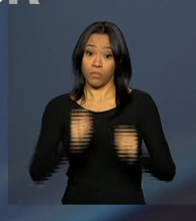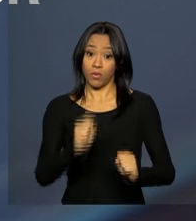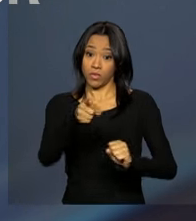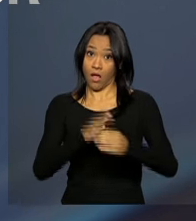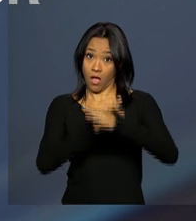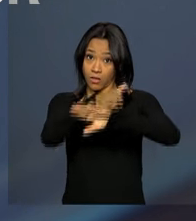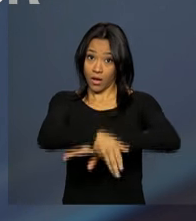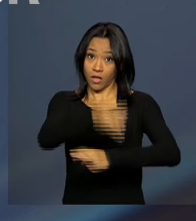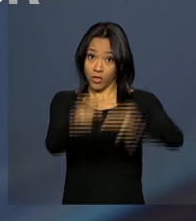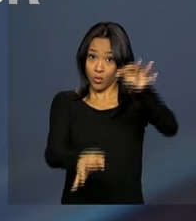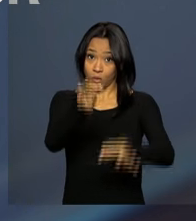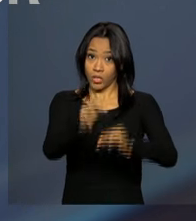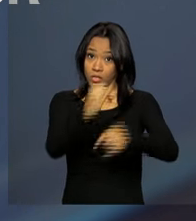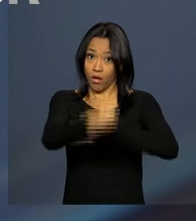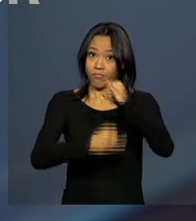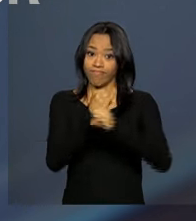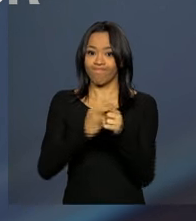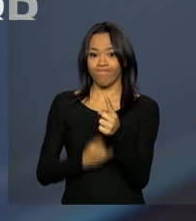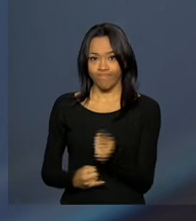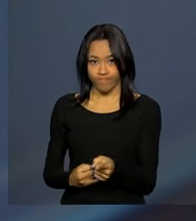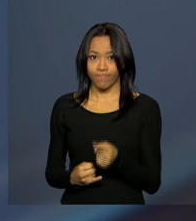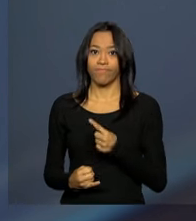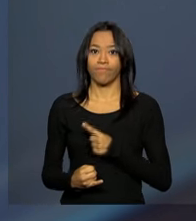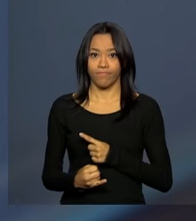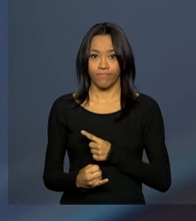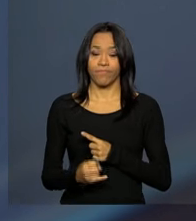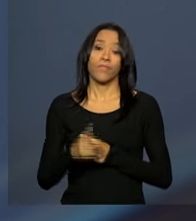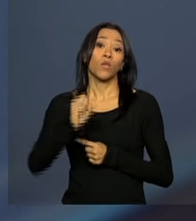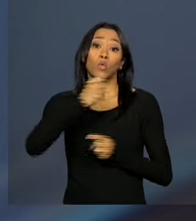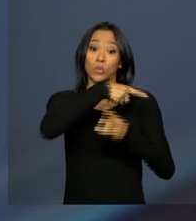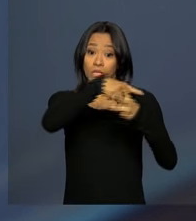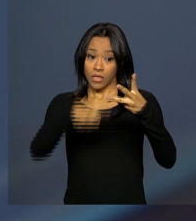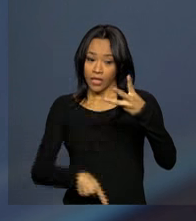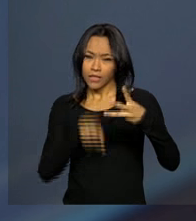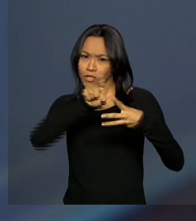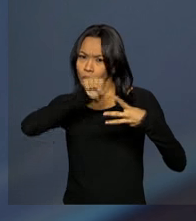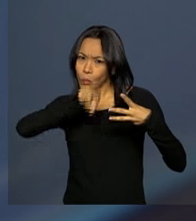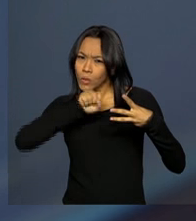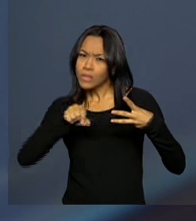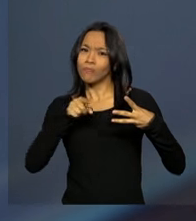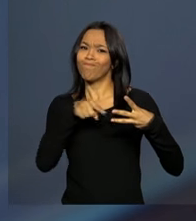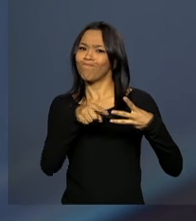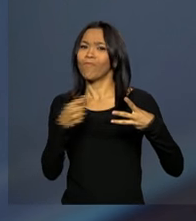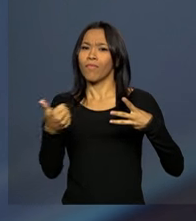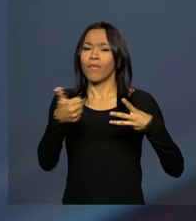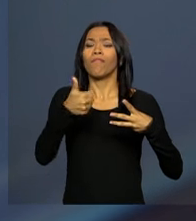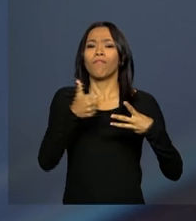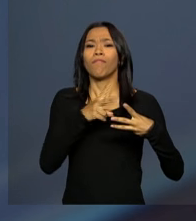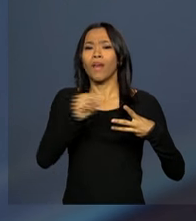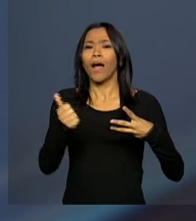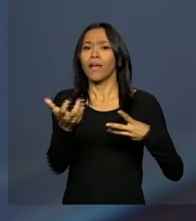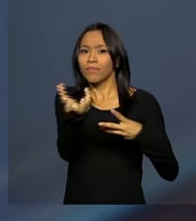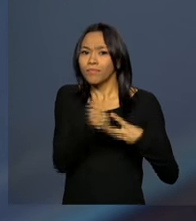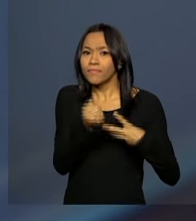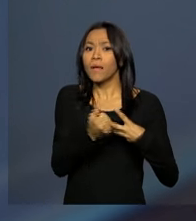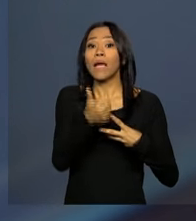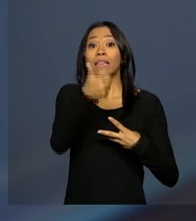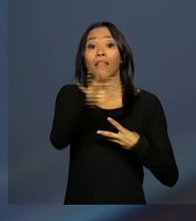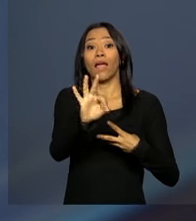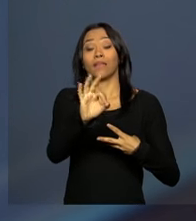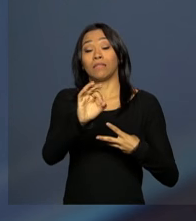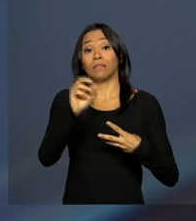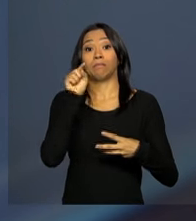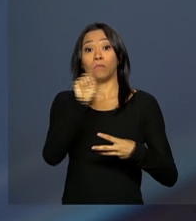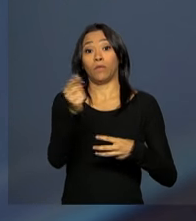Ministério da Justiça na internet. Os três aplicativos escolhidos vão receber prêmios no valor de R$ 10 mil